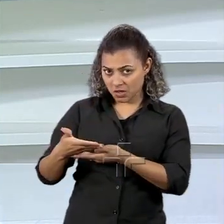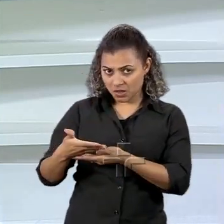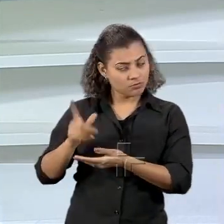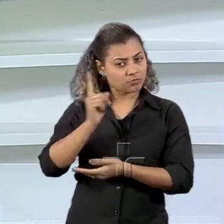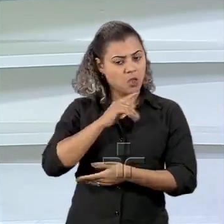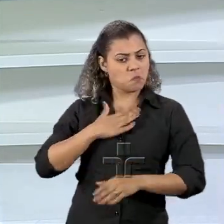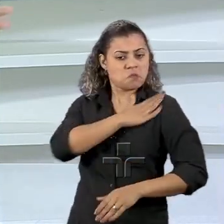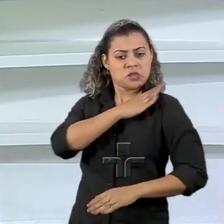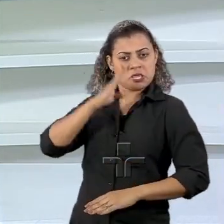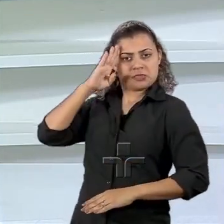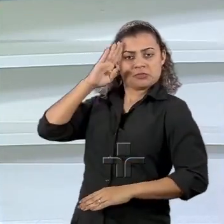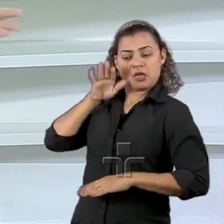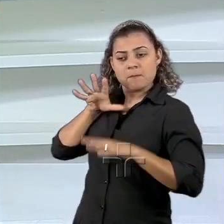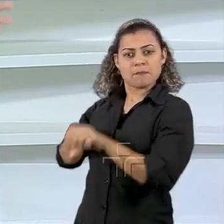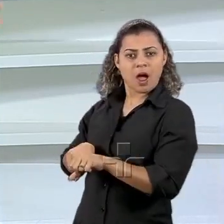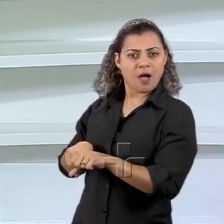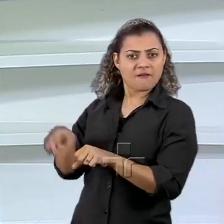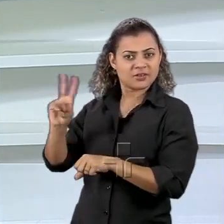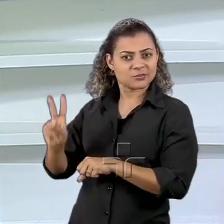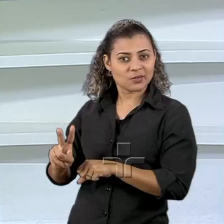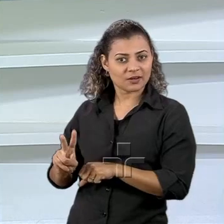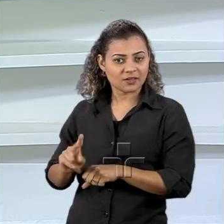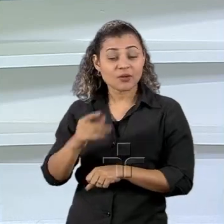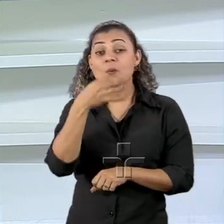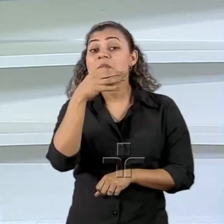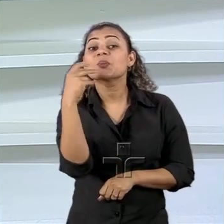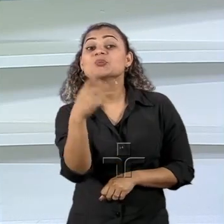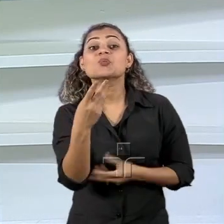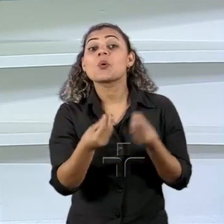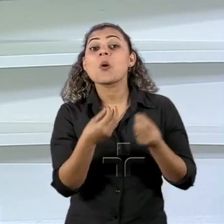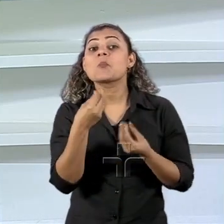militar. Vocês acham qual é o caminho para a Venezuela?